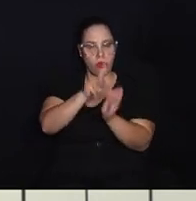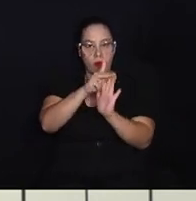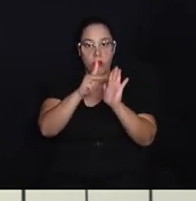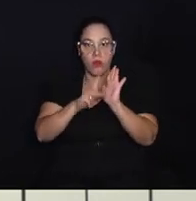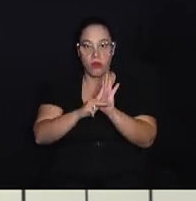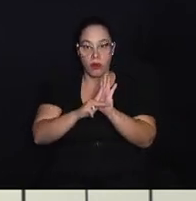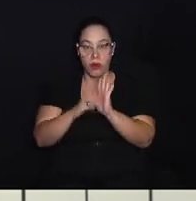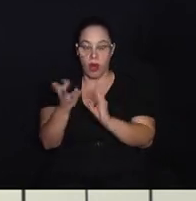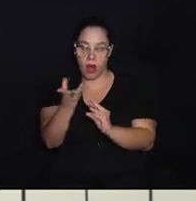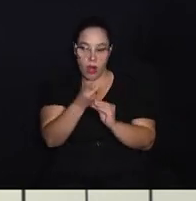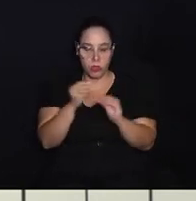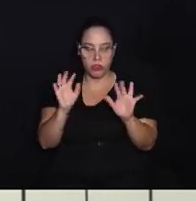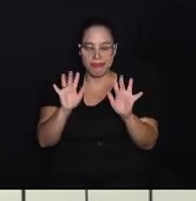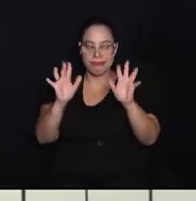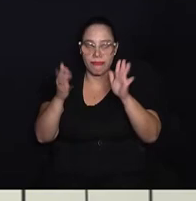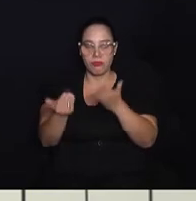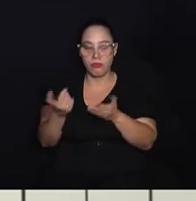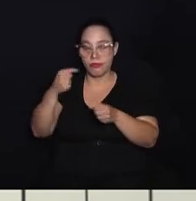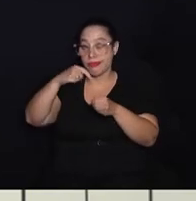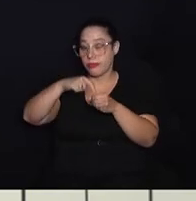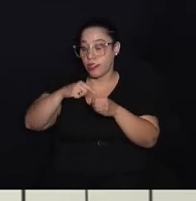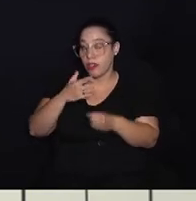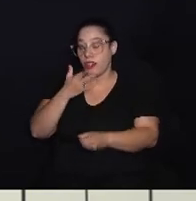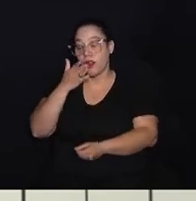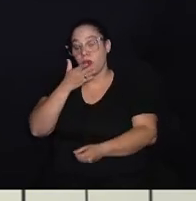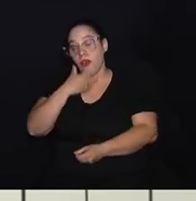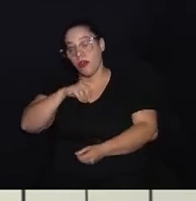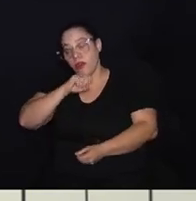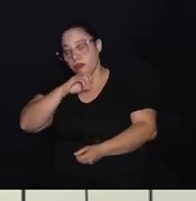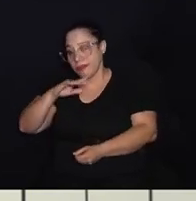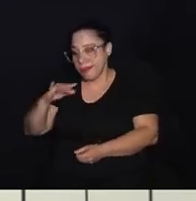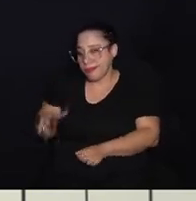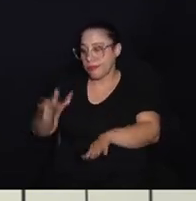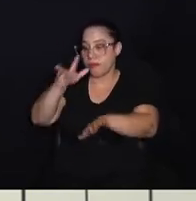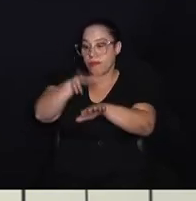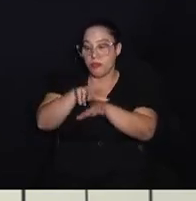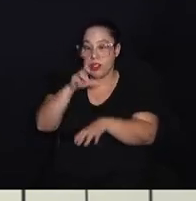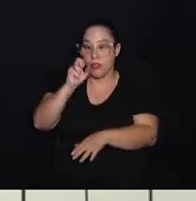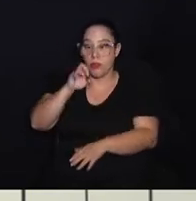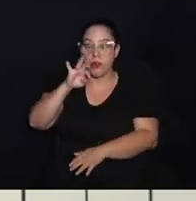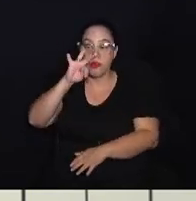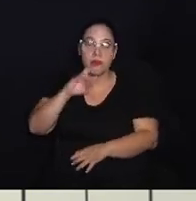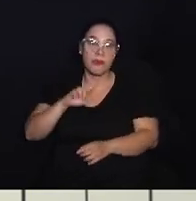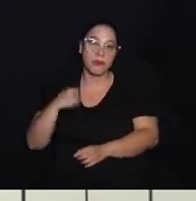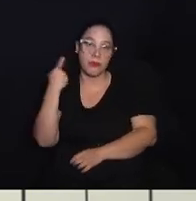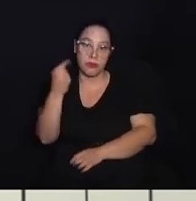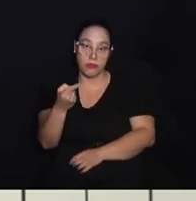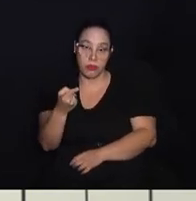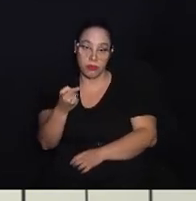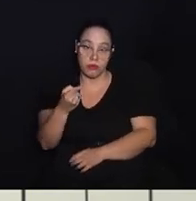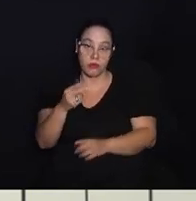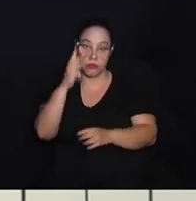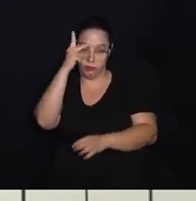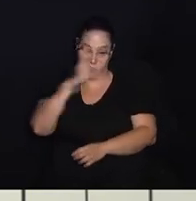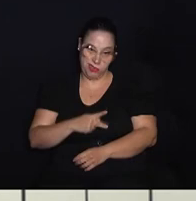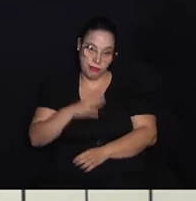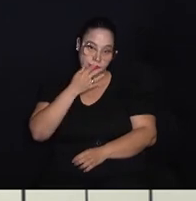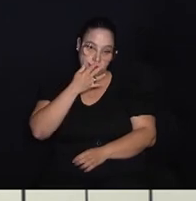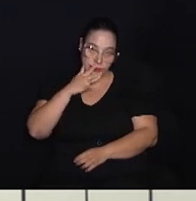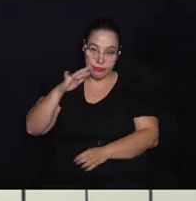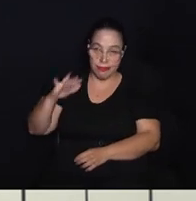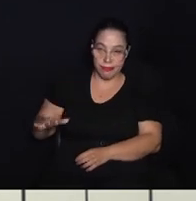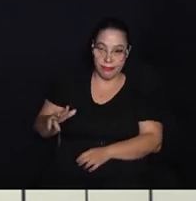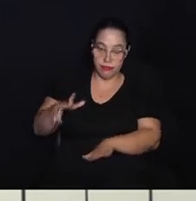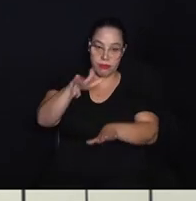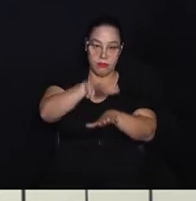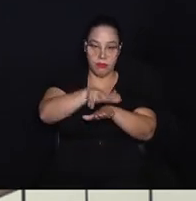Arte Mágica, voltado para mães com filhos internados na UTI e depois para as próprias crianças que estão na